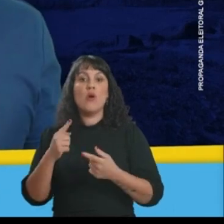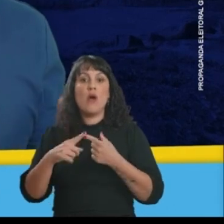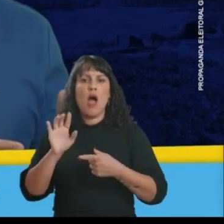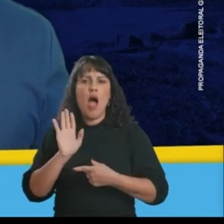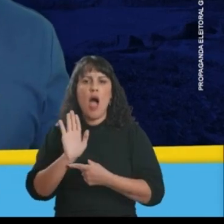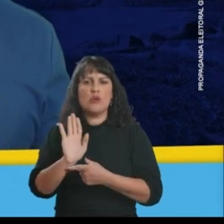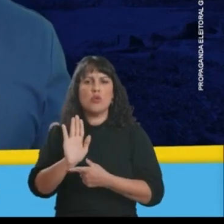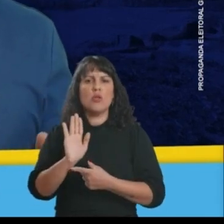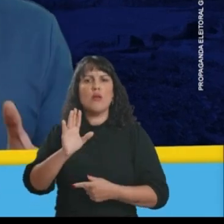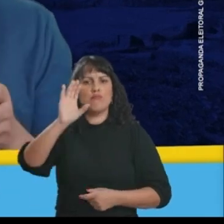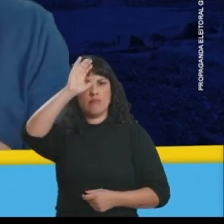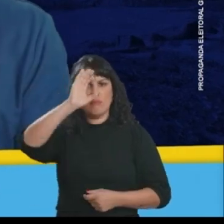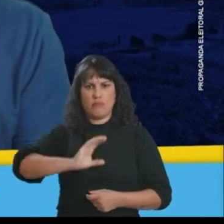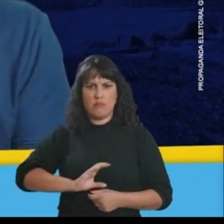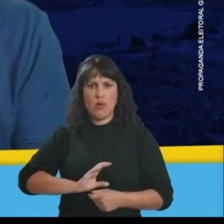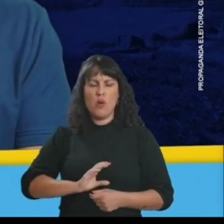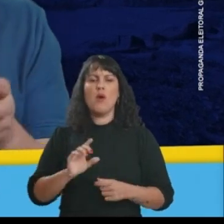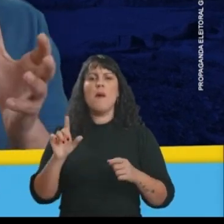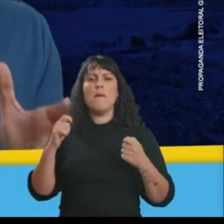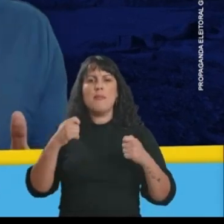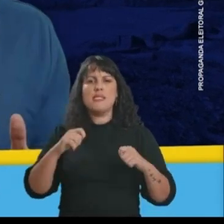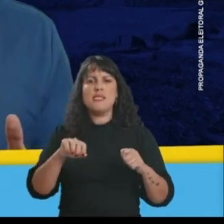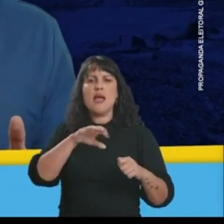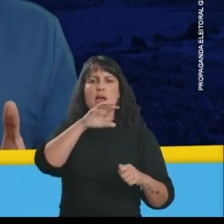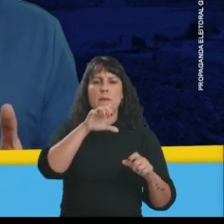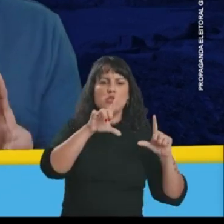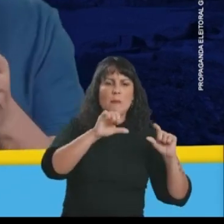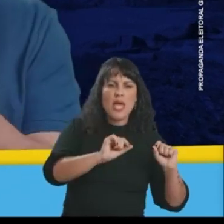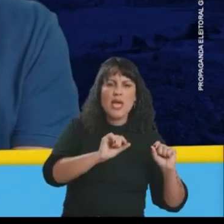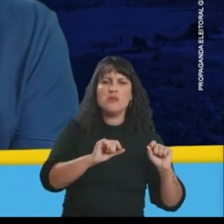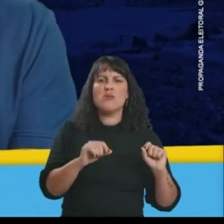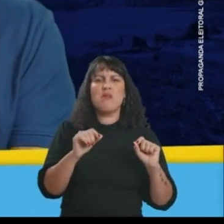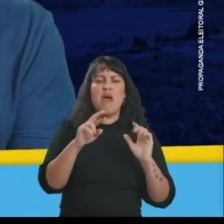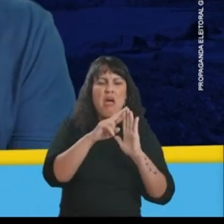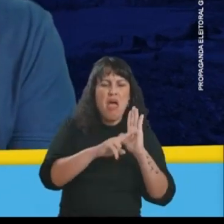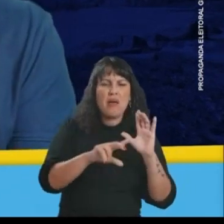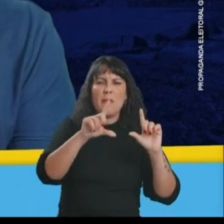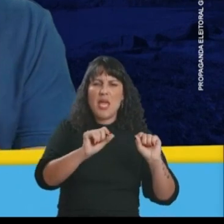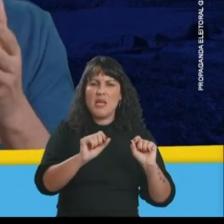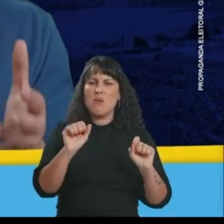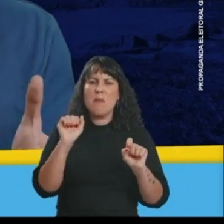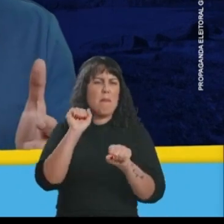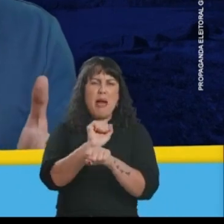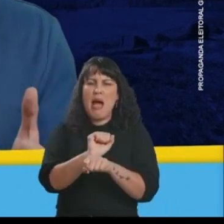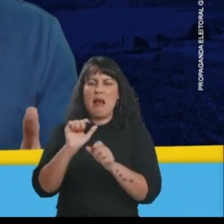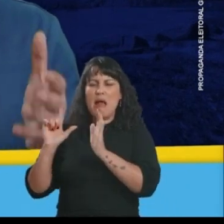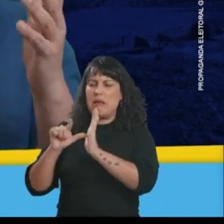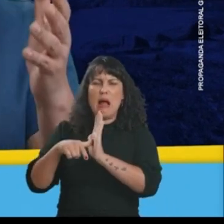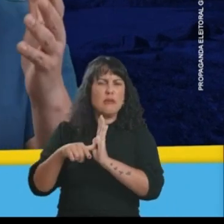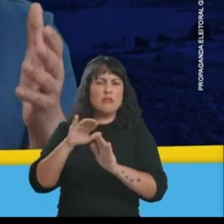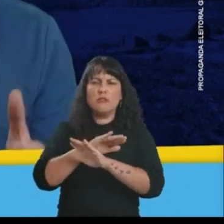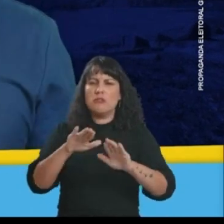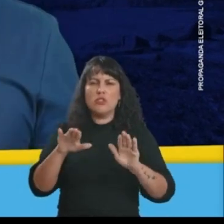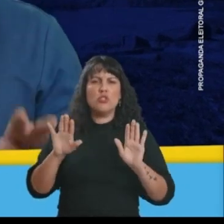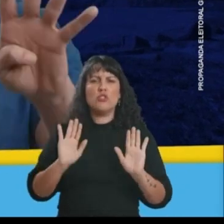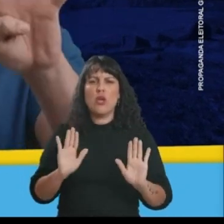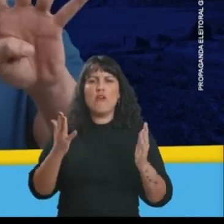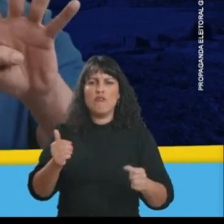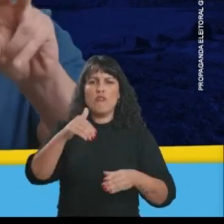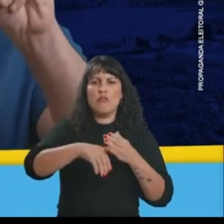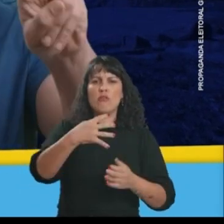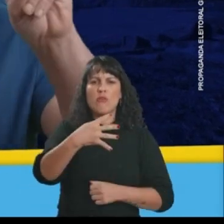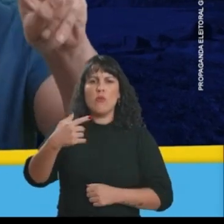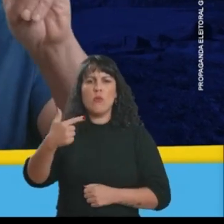resolver a vida do cidadão. Com menos impostos, menos burocracia e mais eficiência na gestão pública. Chega de atraso. É hora de avançar.